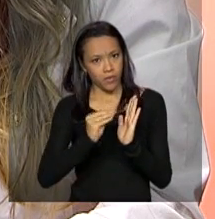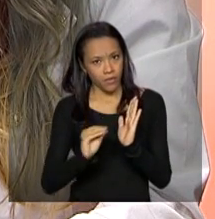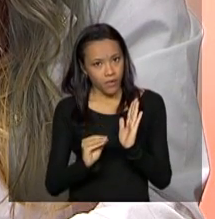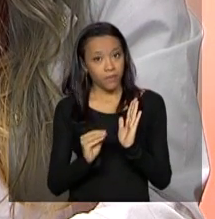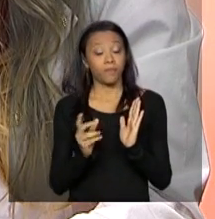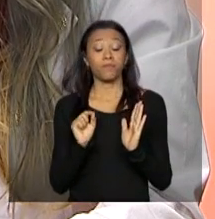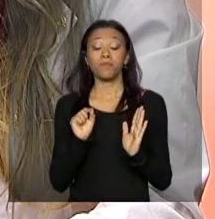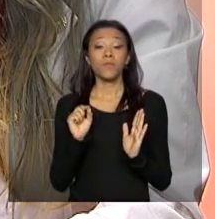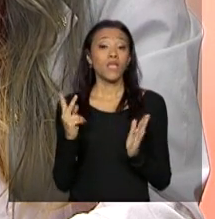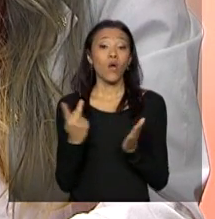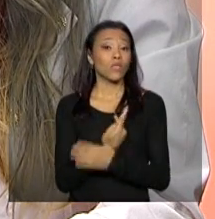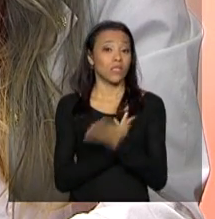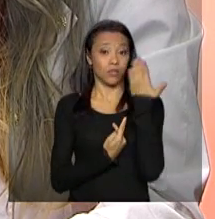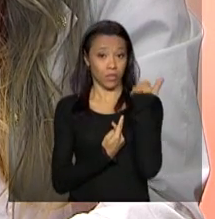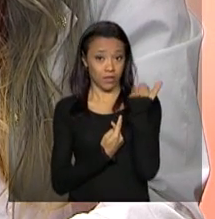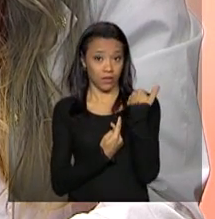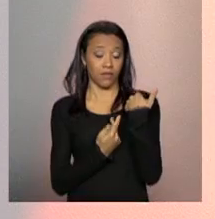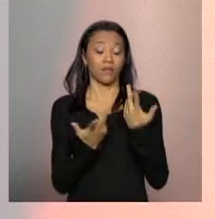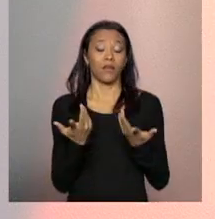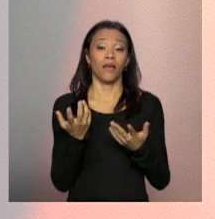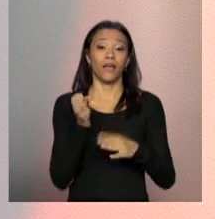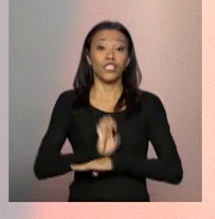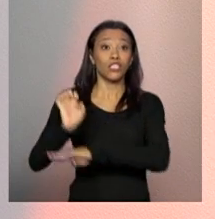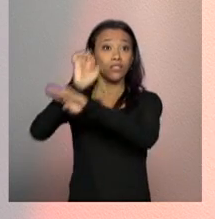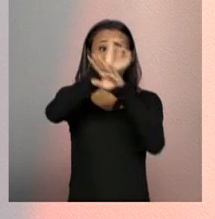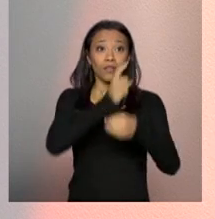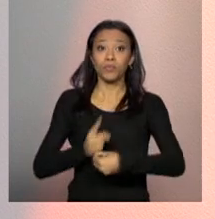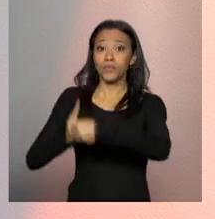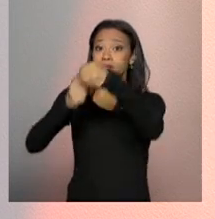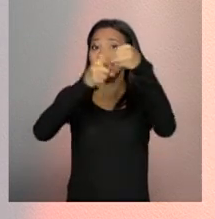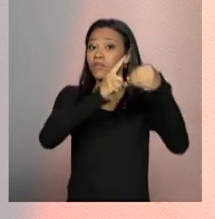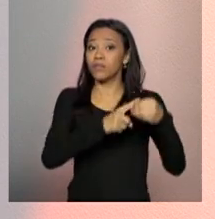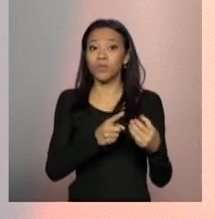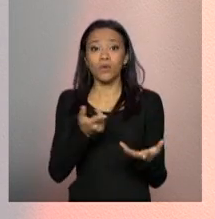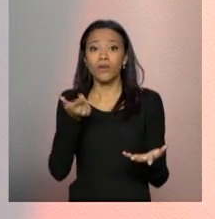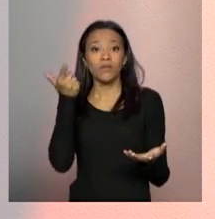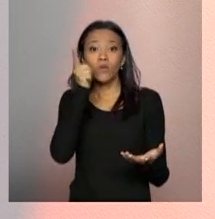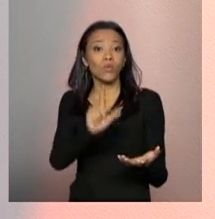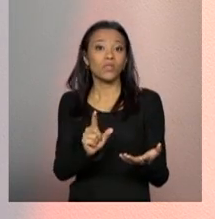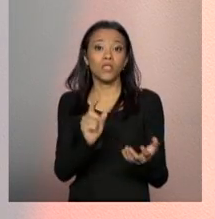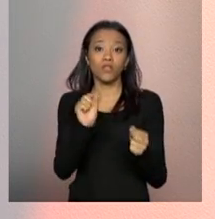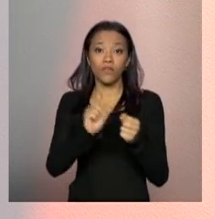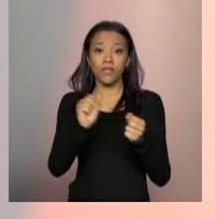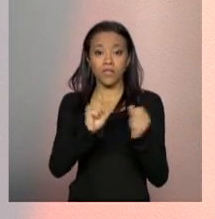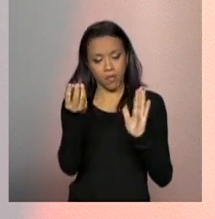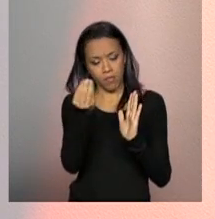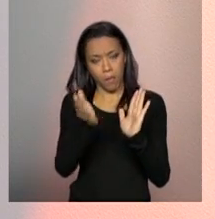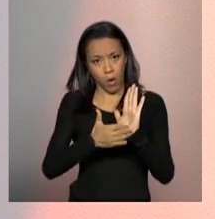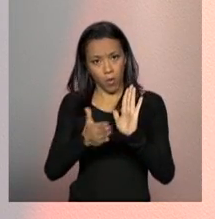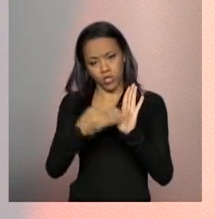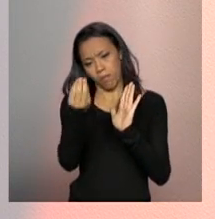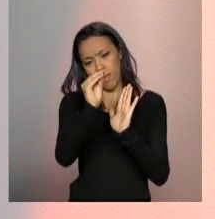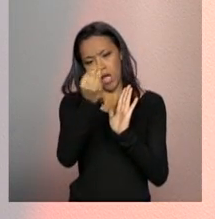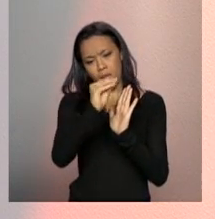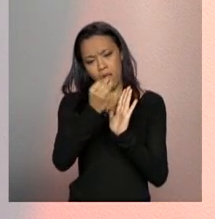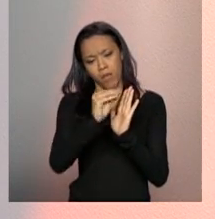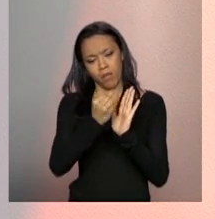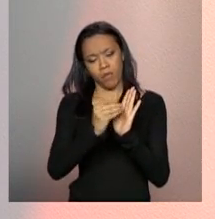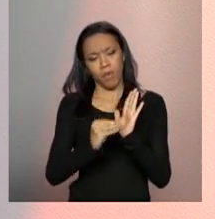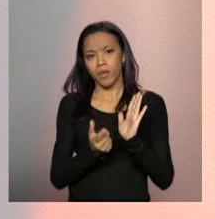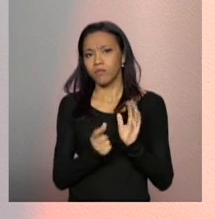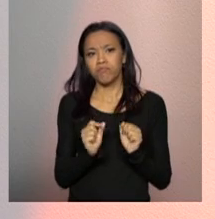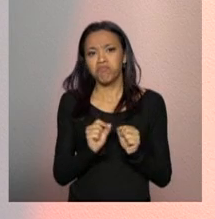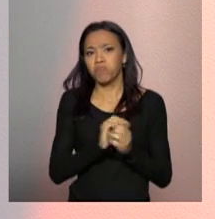acabou que muitos dos Estados e muitos dos municípios não construíram seus planos decenais de assistência social. Todos têm seus planos de assistência social